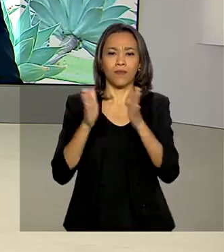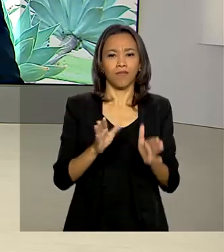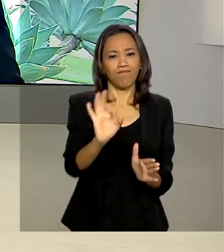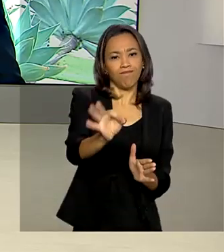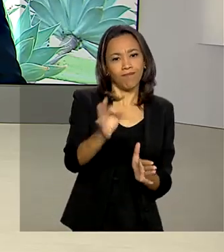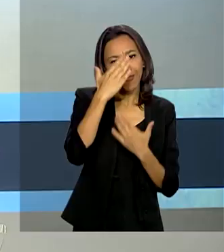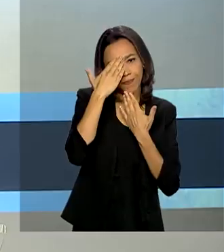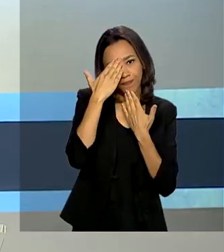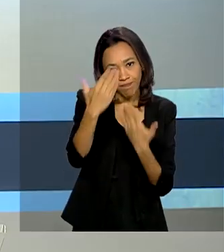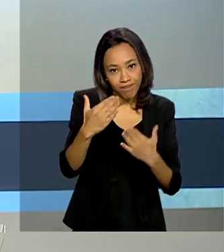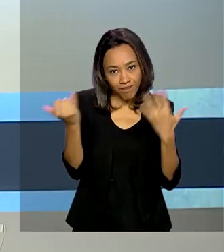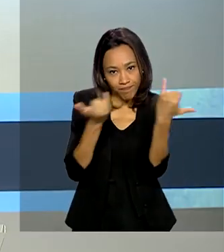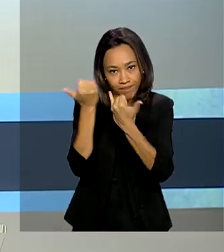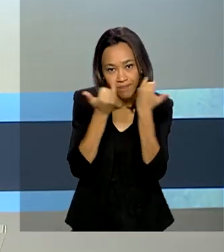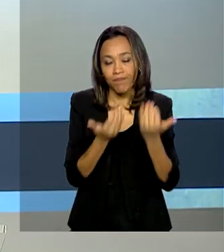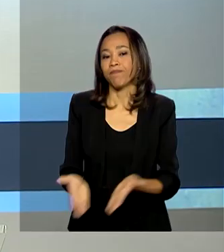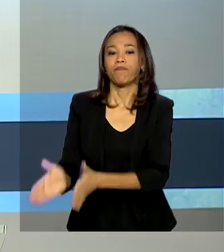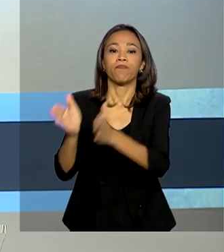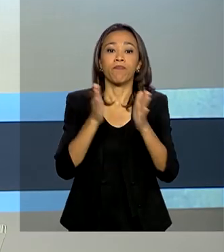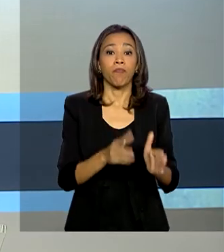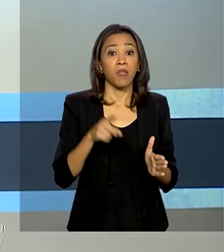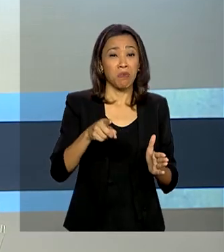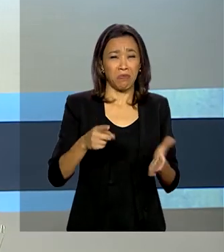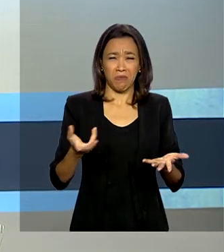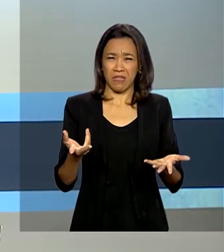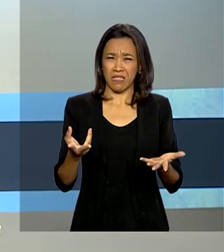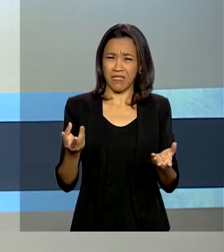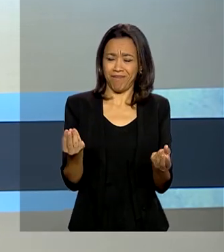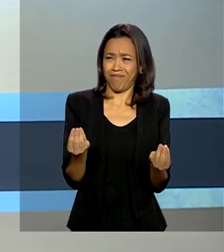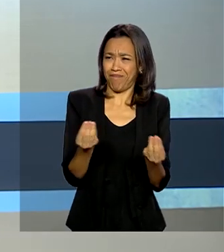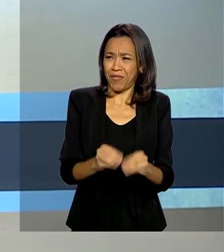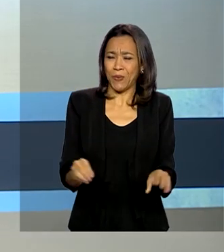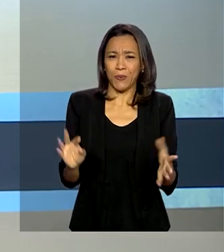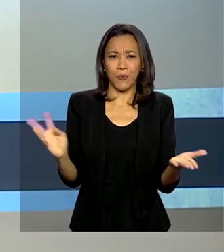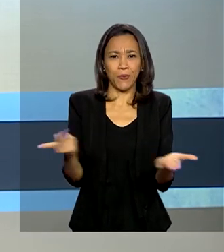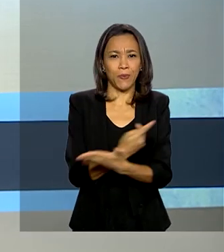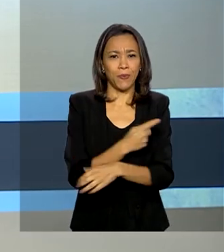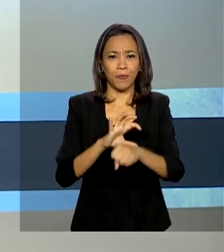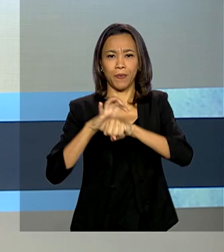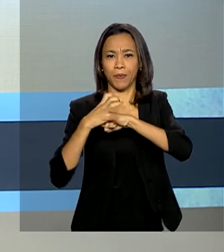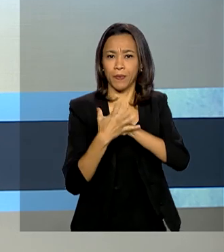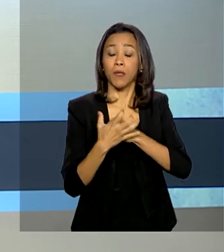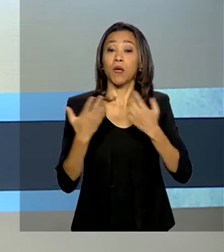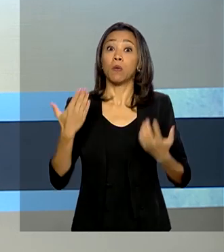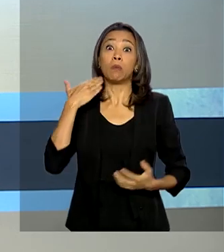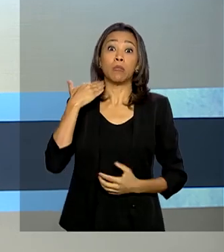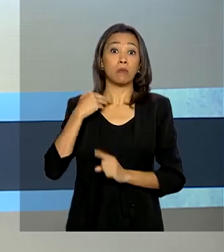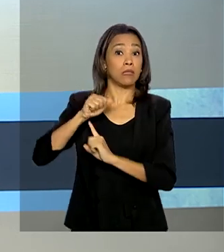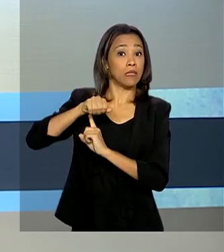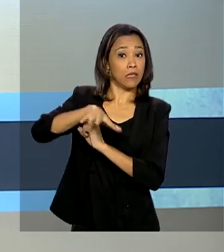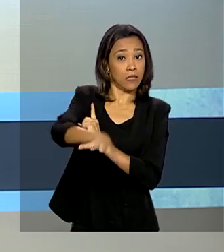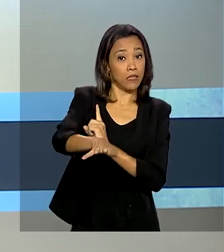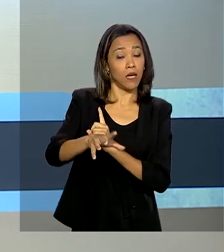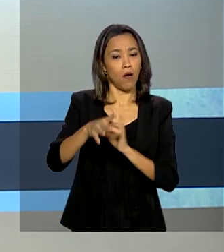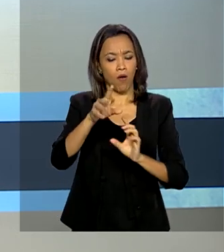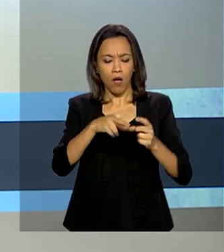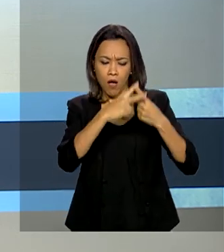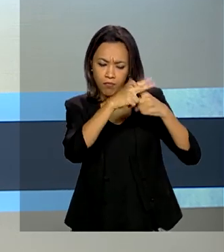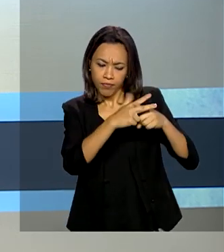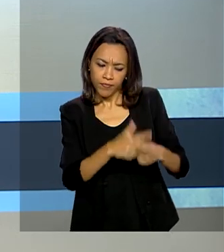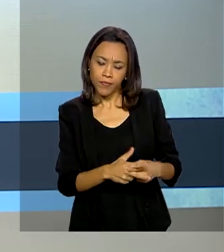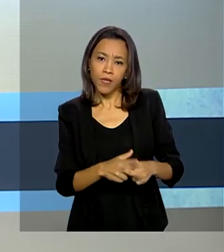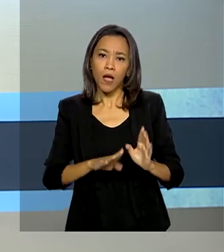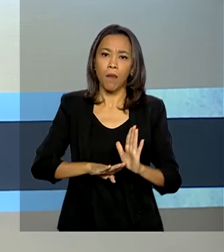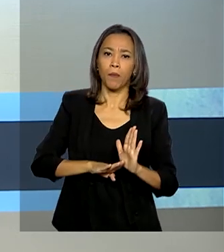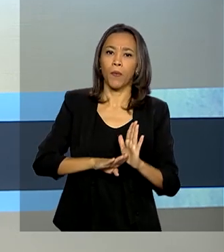Obrigada pelas suas informações. E com essa crise causada pelo coronavírus, o Banco Central revisou a projeção de crescimento da economia